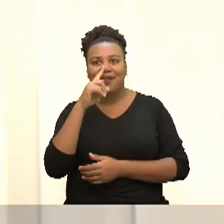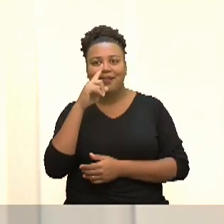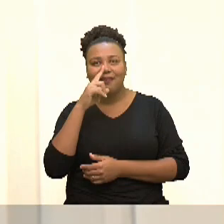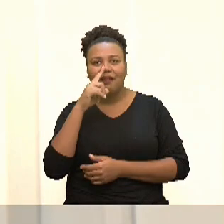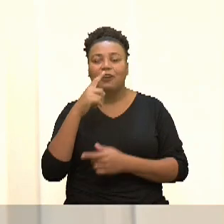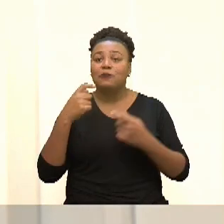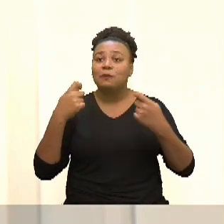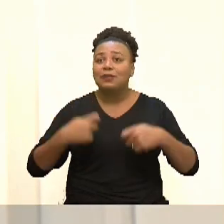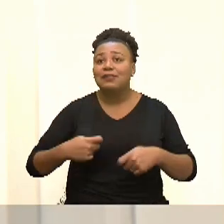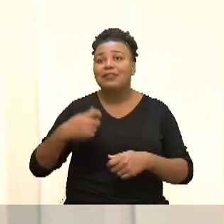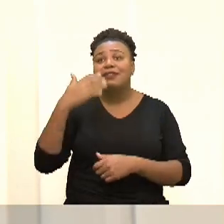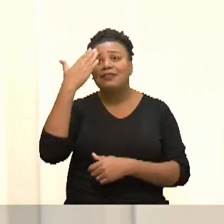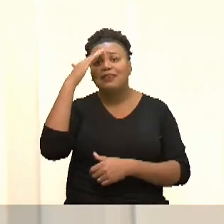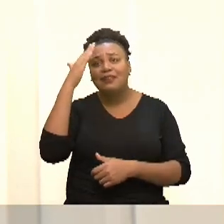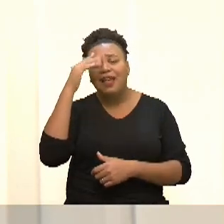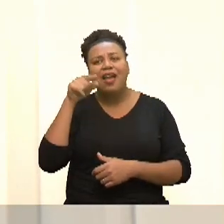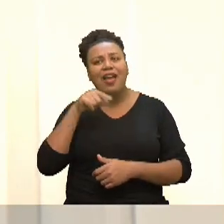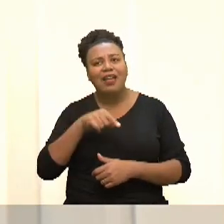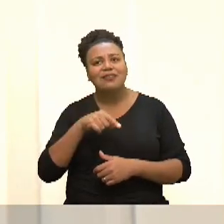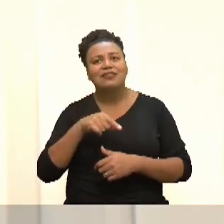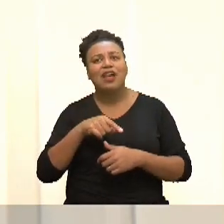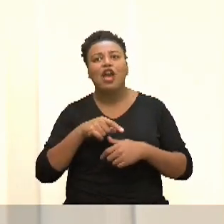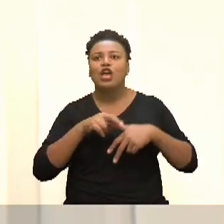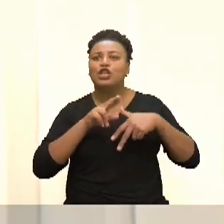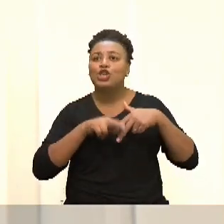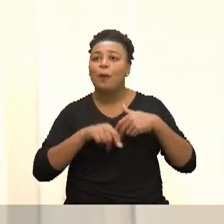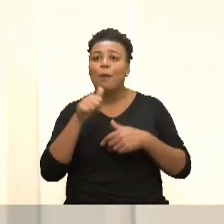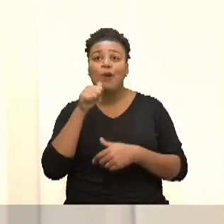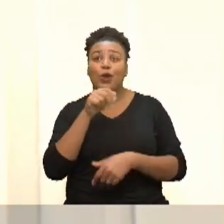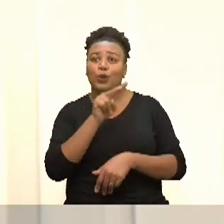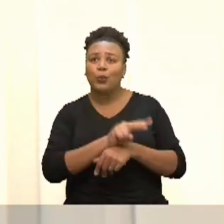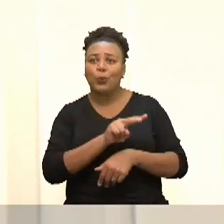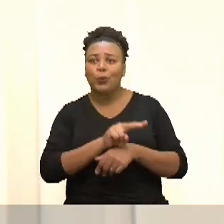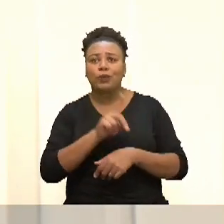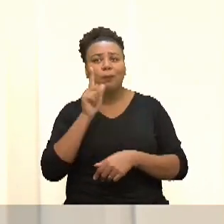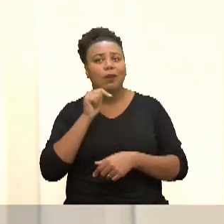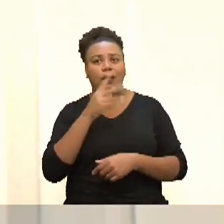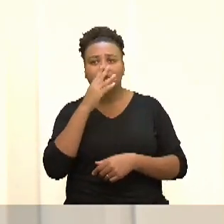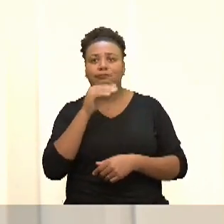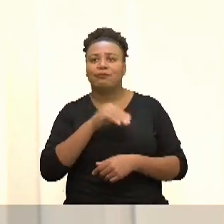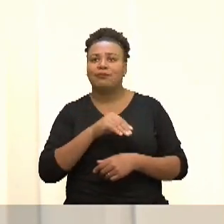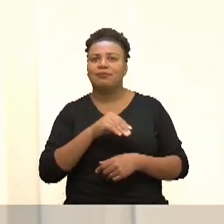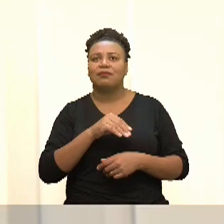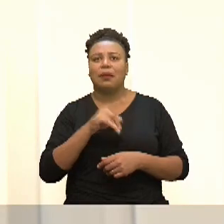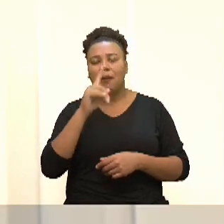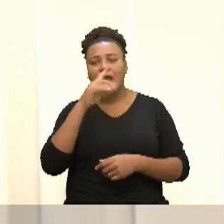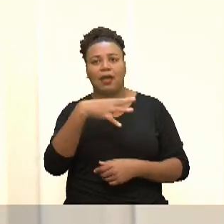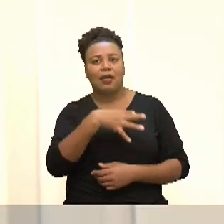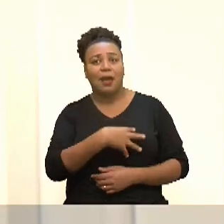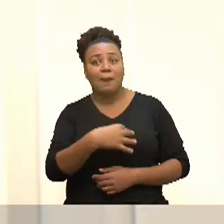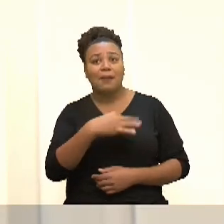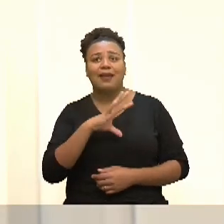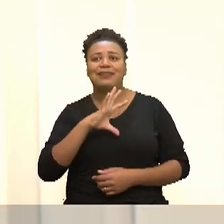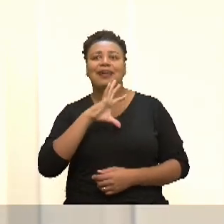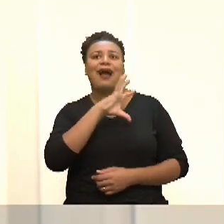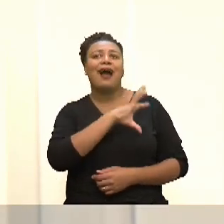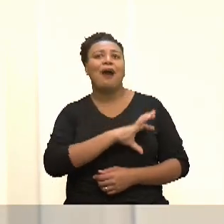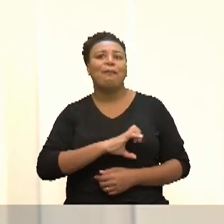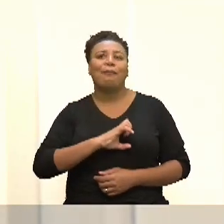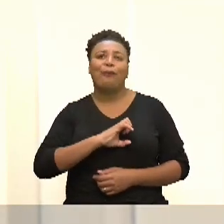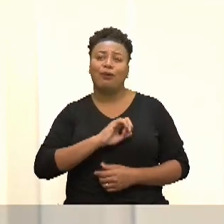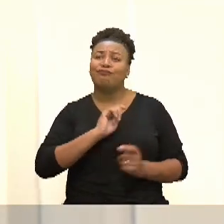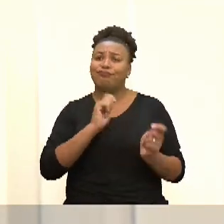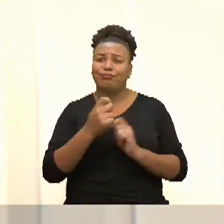E a gente precisa entender esse estereótipo de gênero da mulher que cuida, da mulher que abre mão, da mulher que amamenta, e esse amor todo que foi